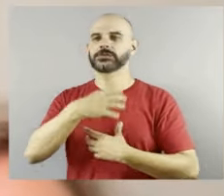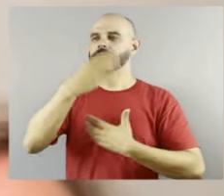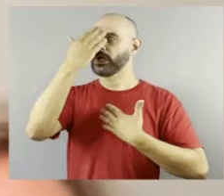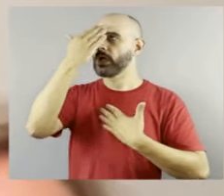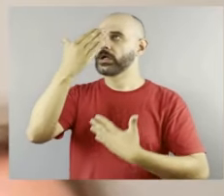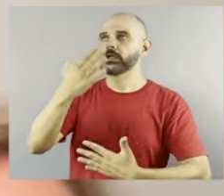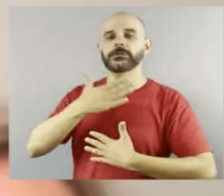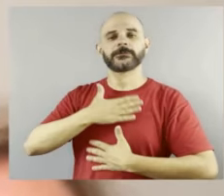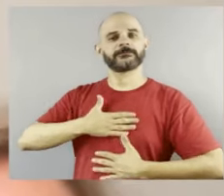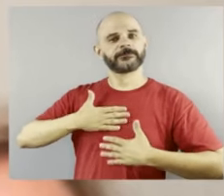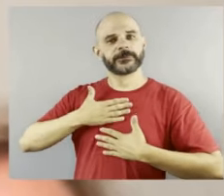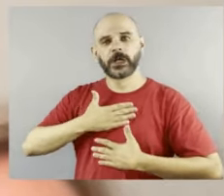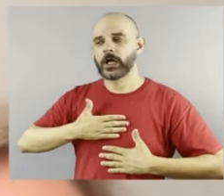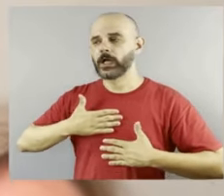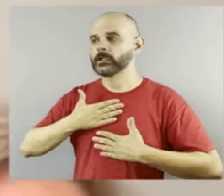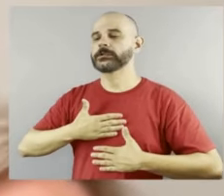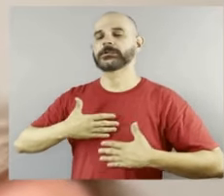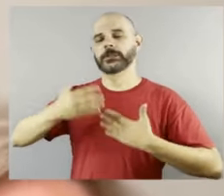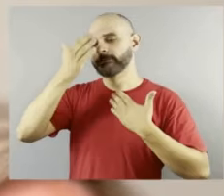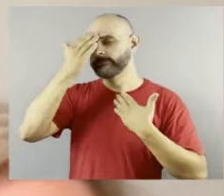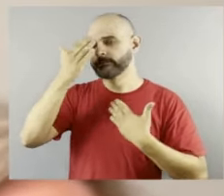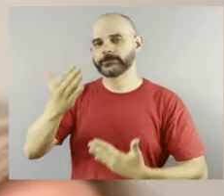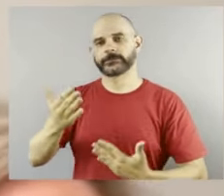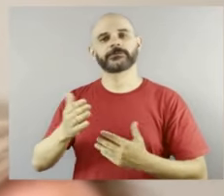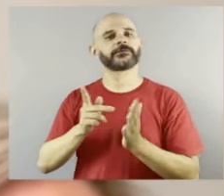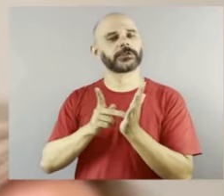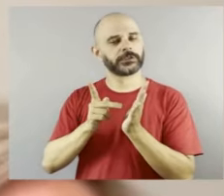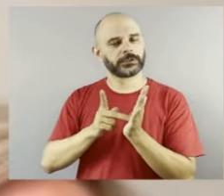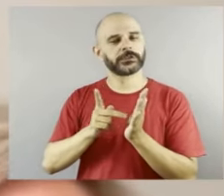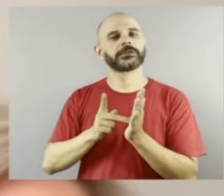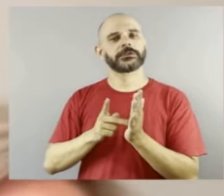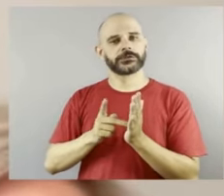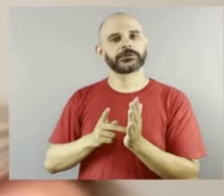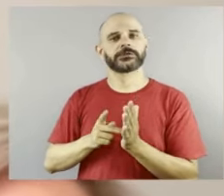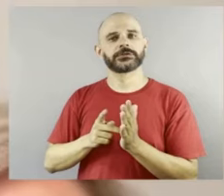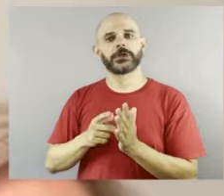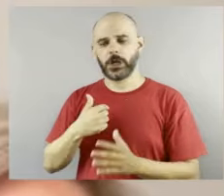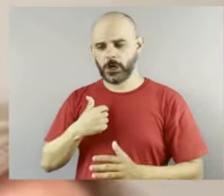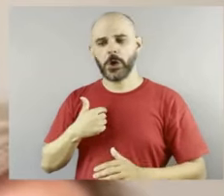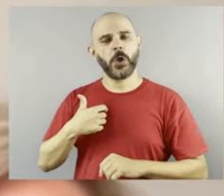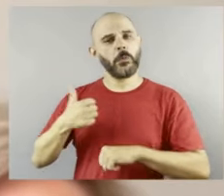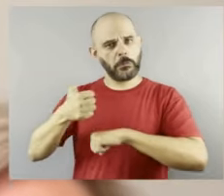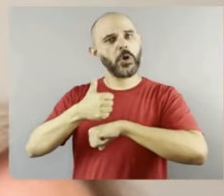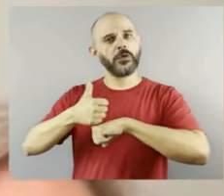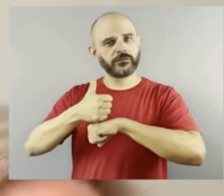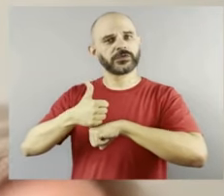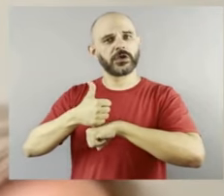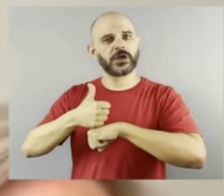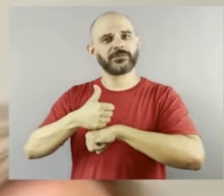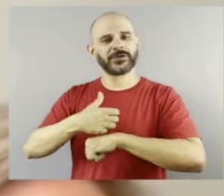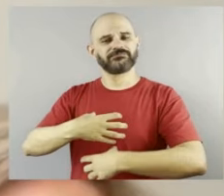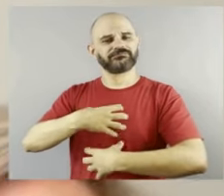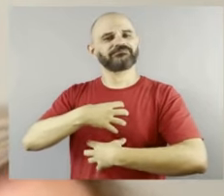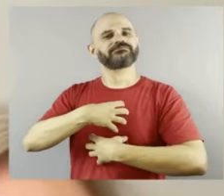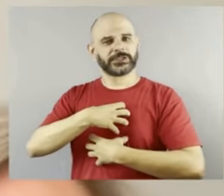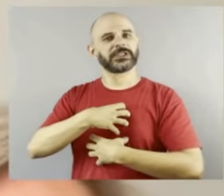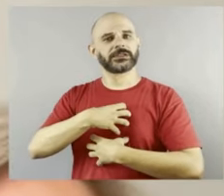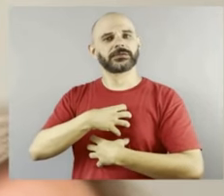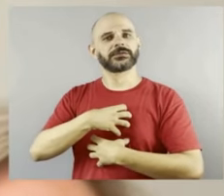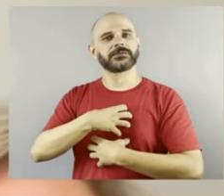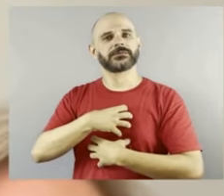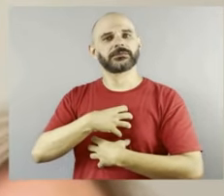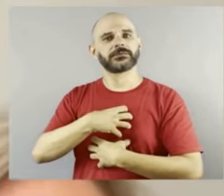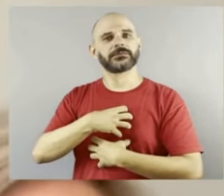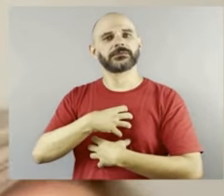e, sabe, profissionalmente realizada, né, porque você realmente conseguiu fazer